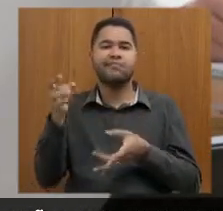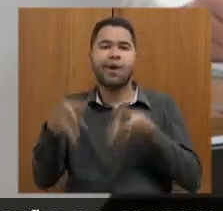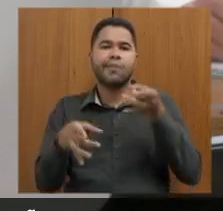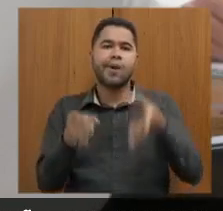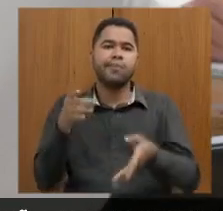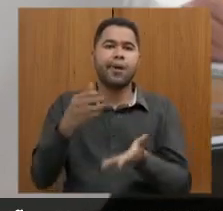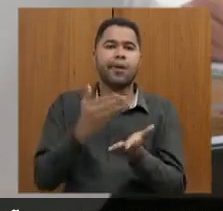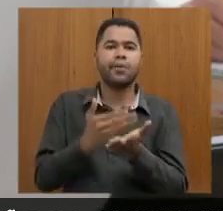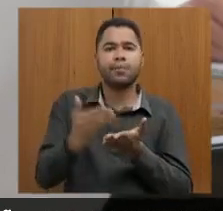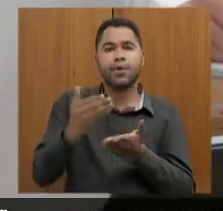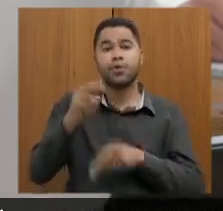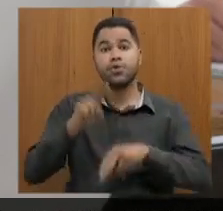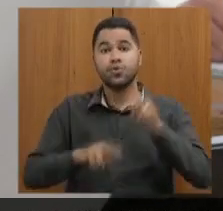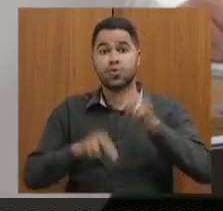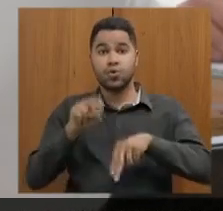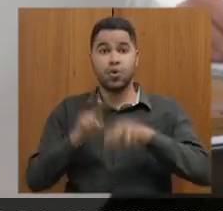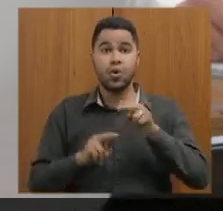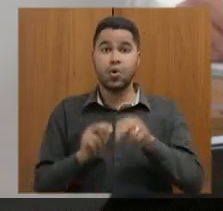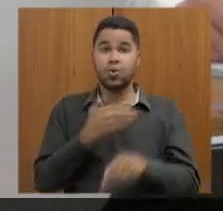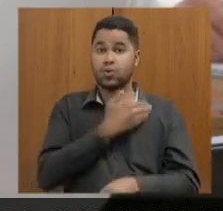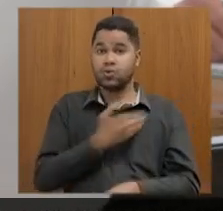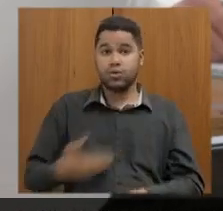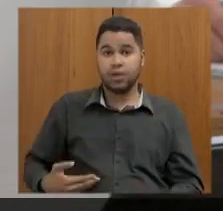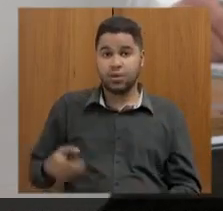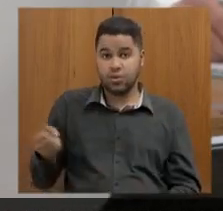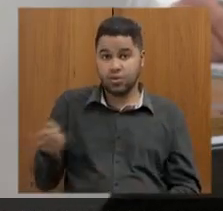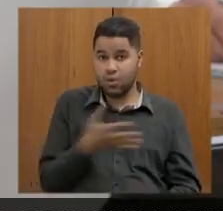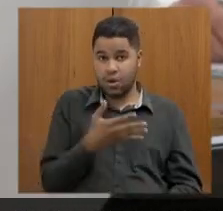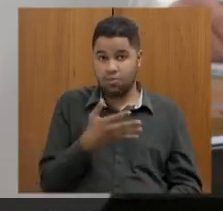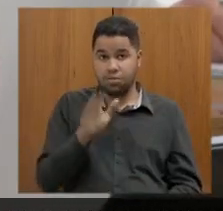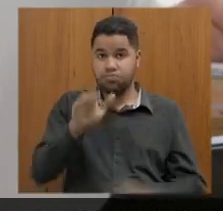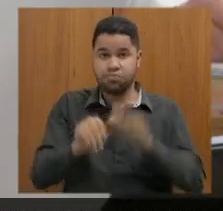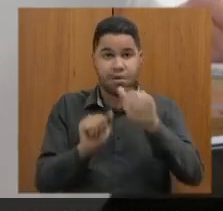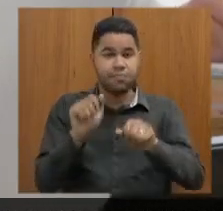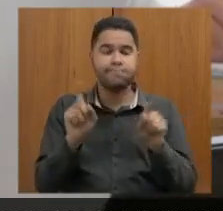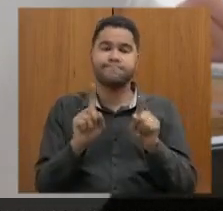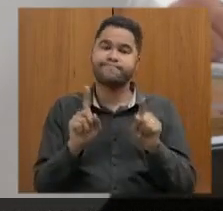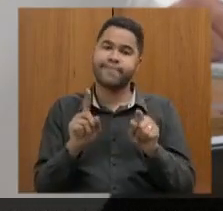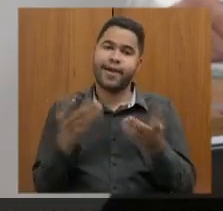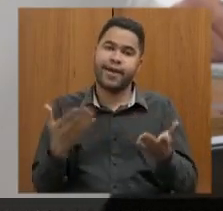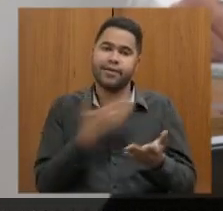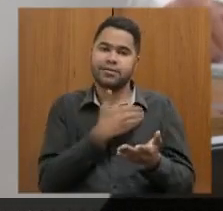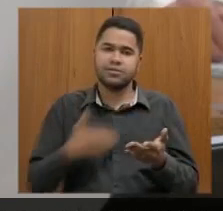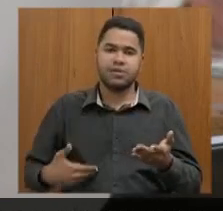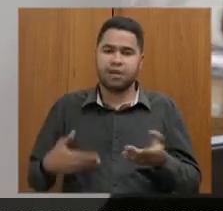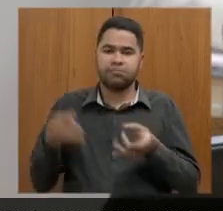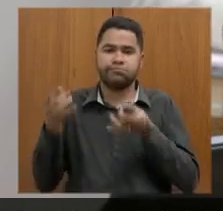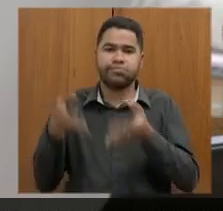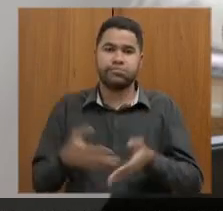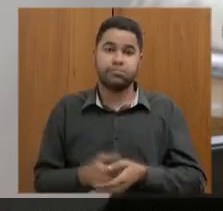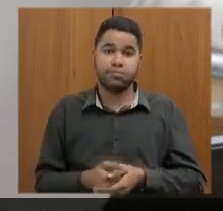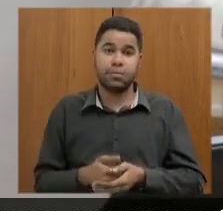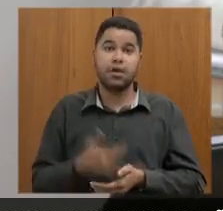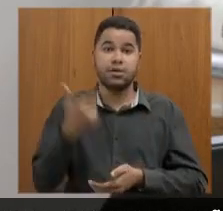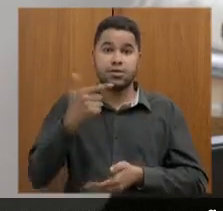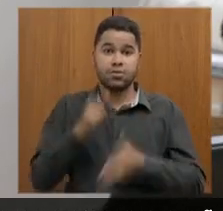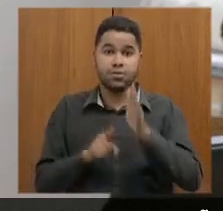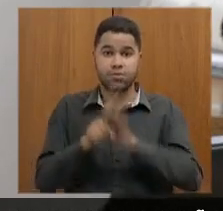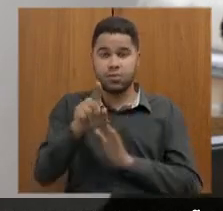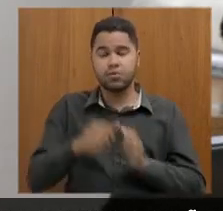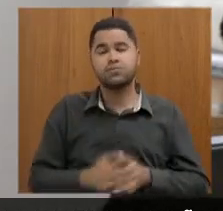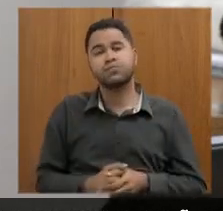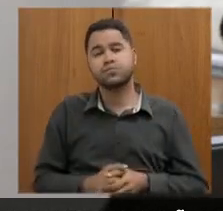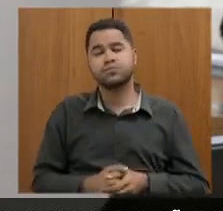início de junho, sendo que o Estado não poderia fazer novas convocações e o Estado dispensando estes profissionais. Essa, então, é a minha segunda pergunta.